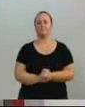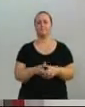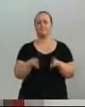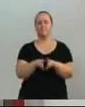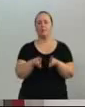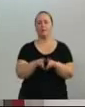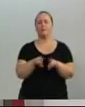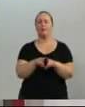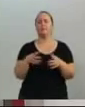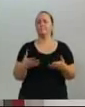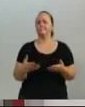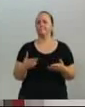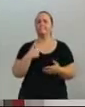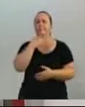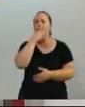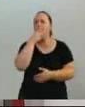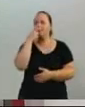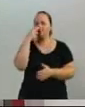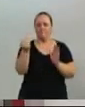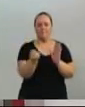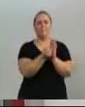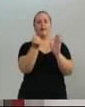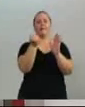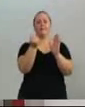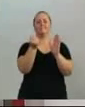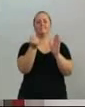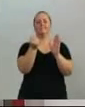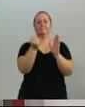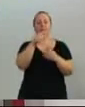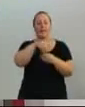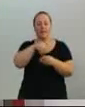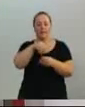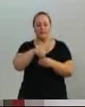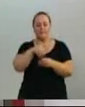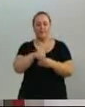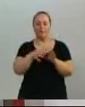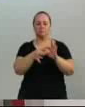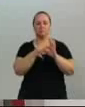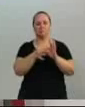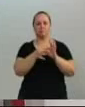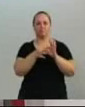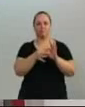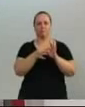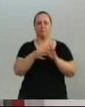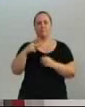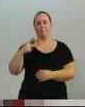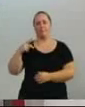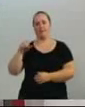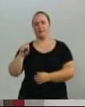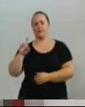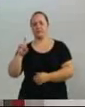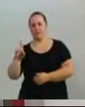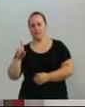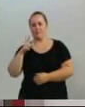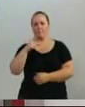acho que está selada a eleição, a aliança entre o PSD e o PSDB para